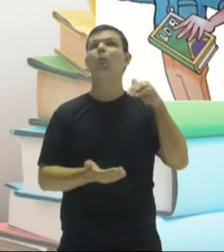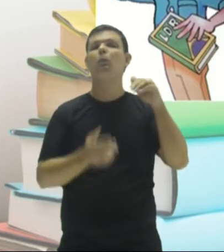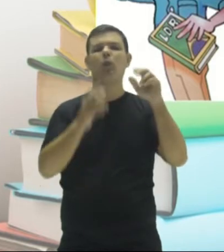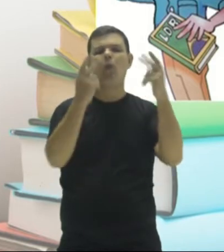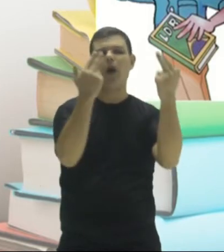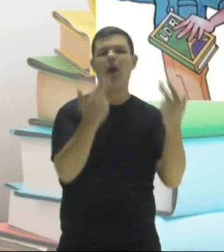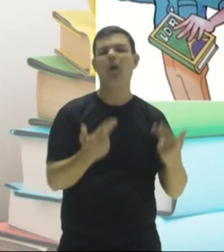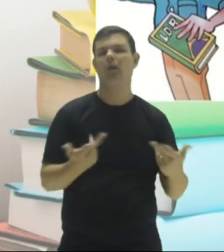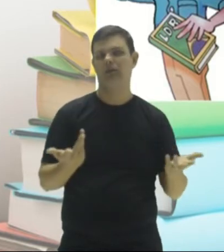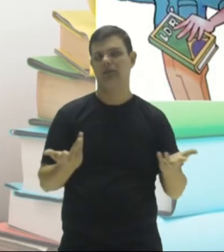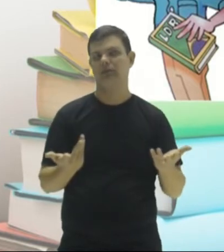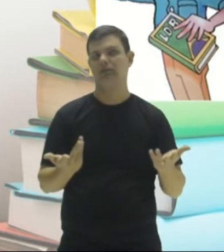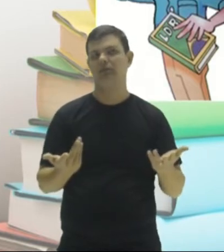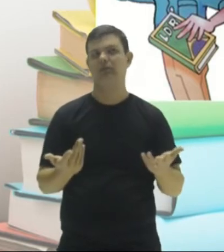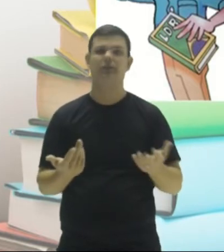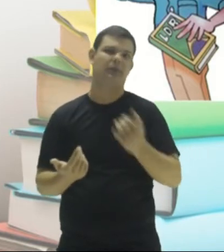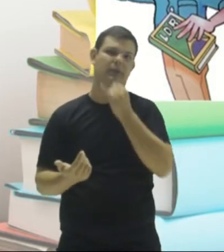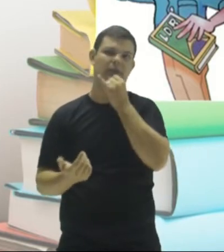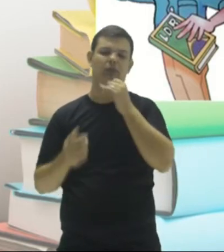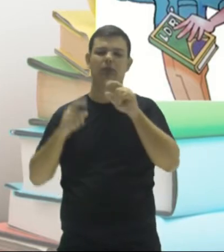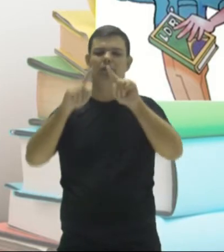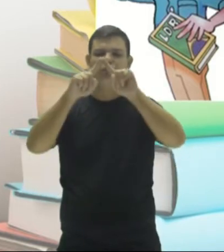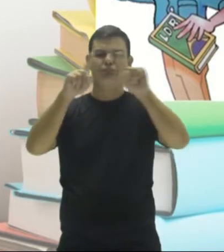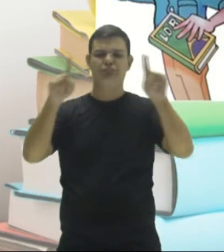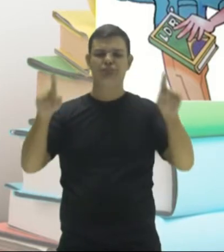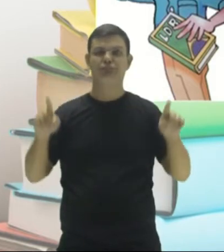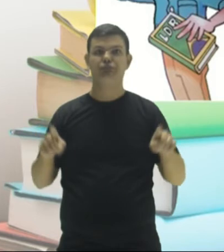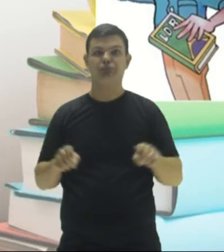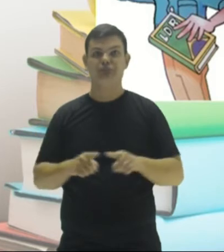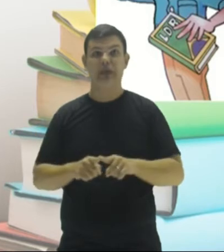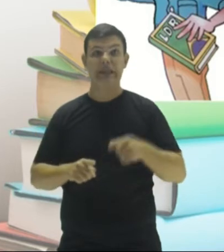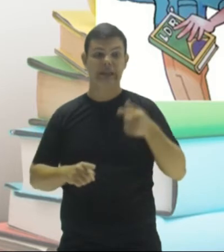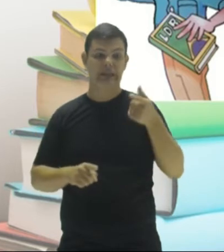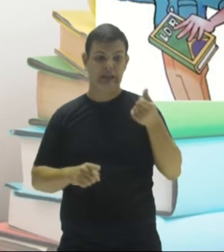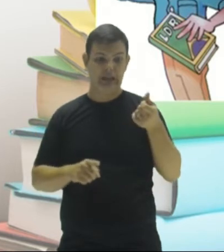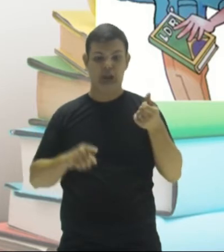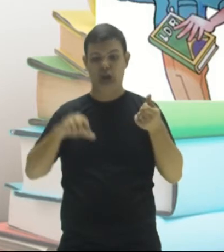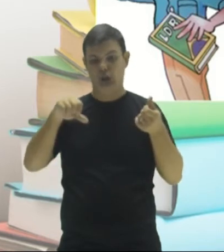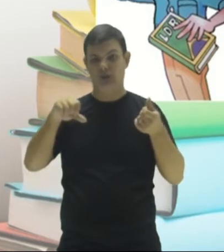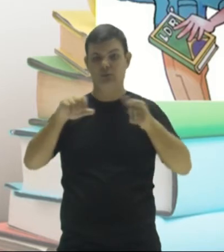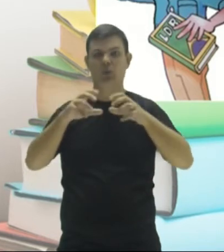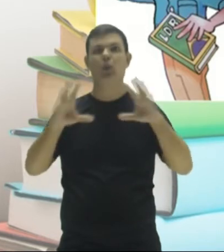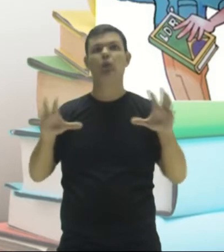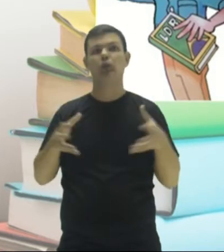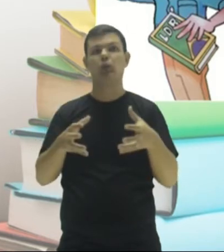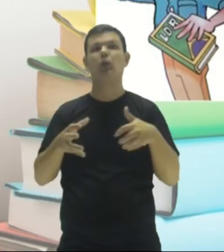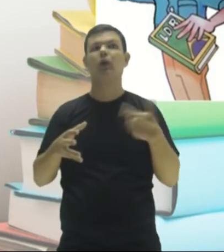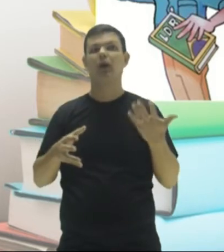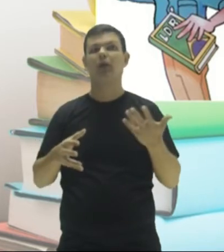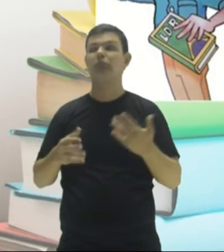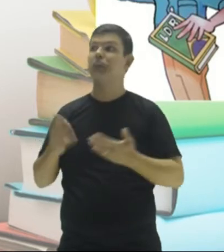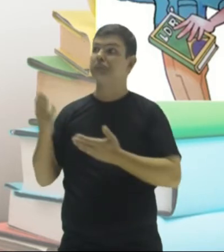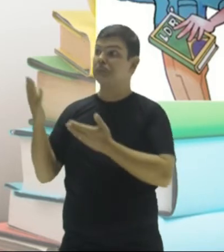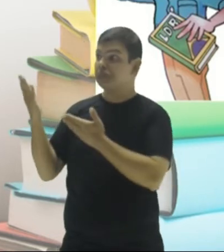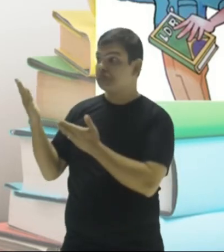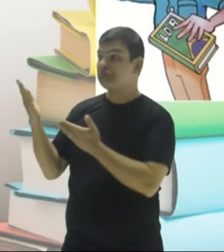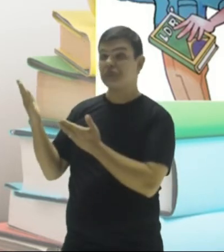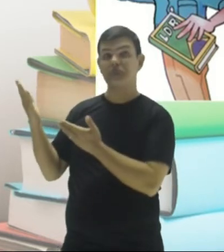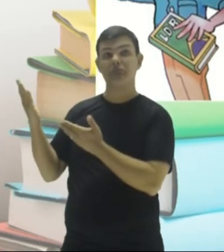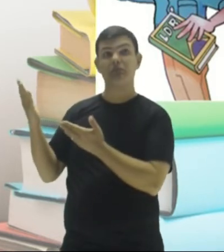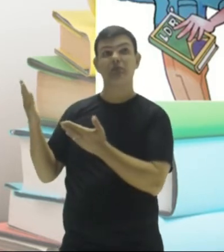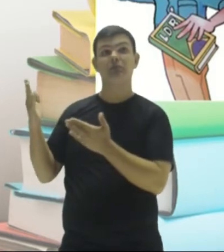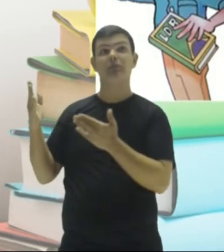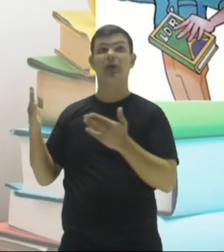Neste caso aí, o conjunto dos múltiplos de seis e nove é esse aí, pessoal. Olha aqui,